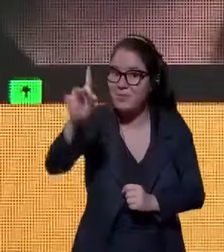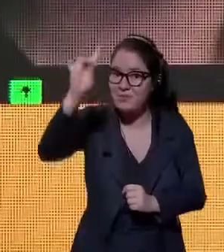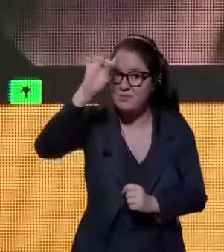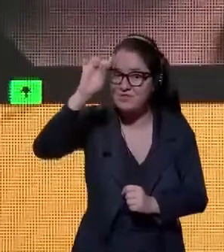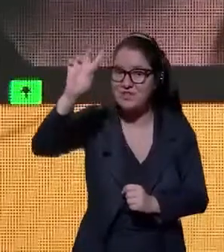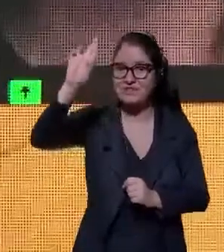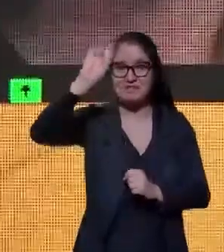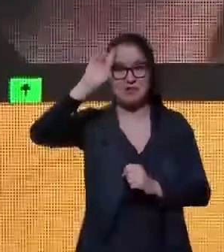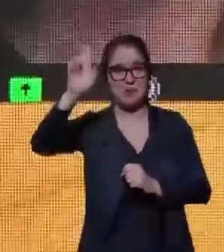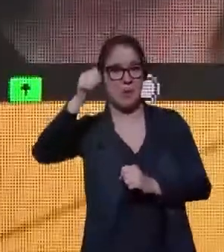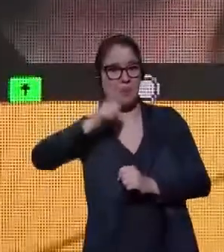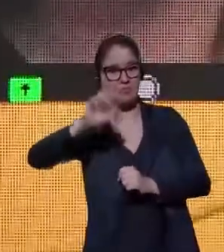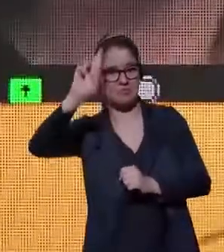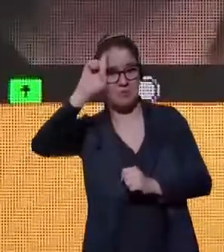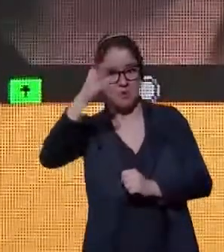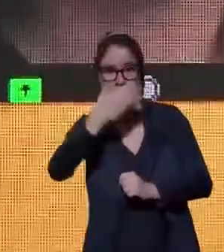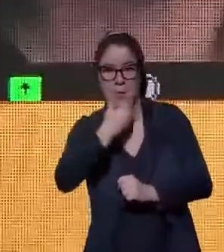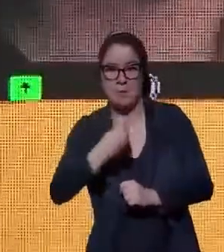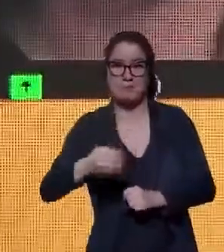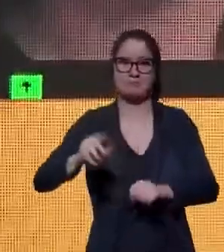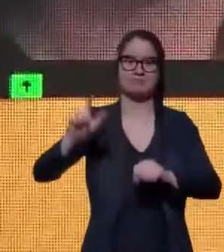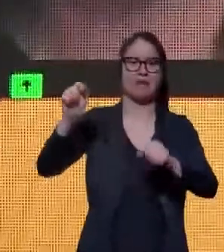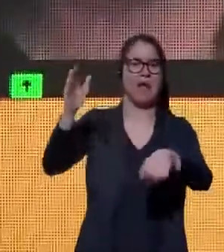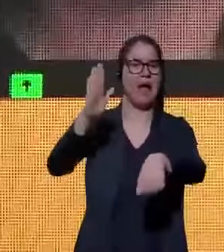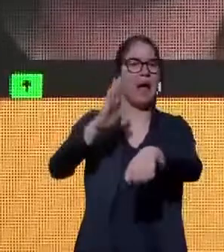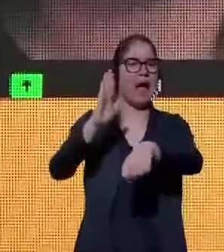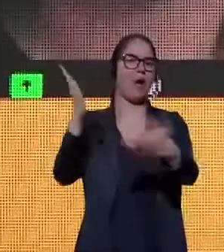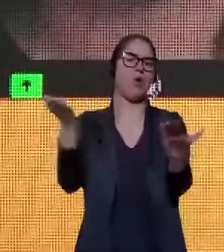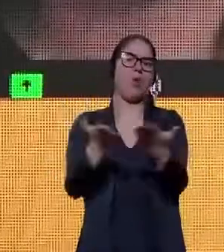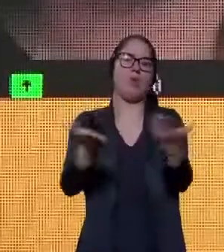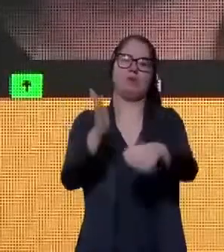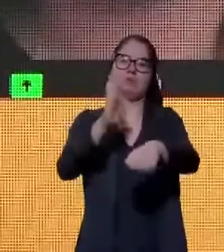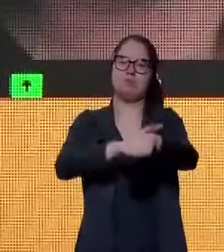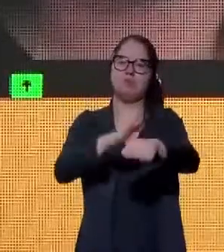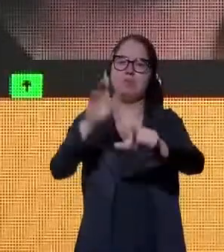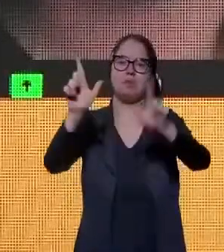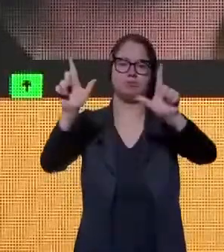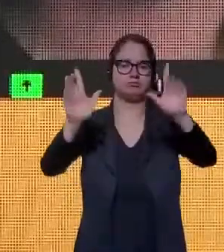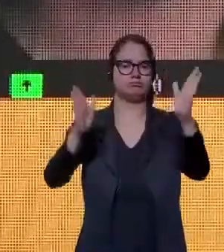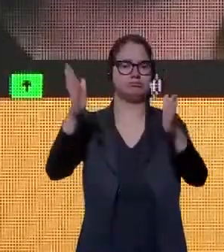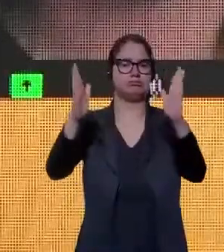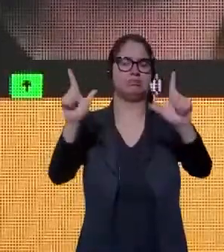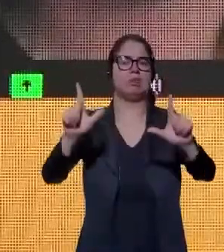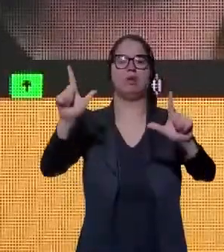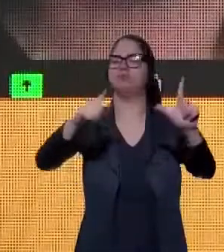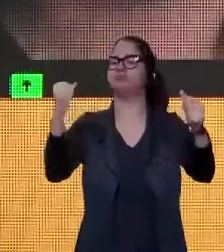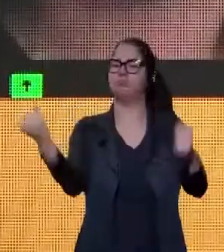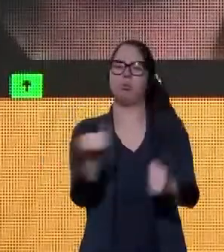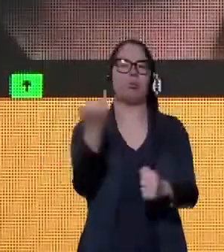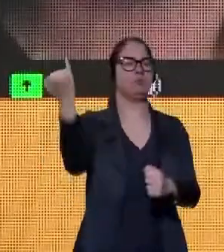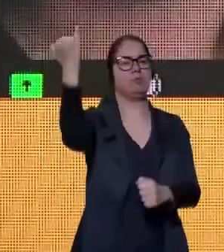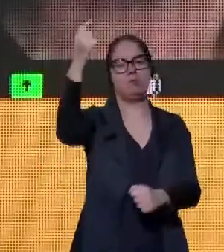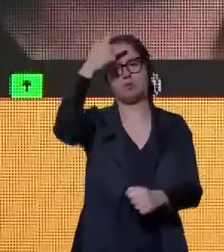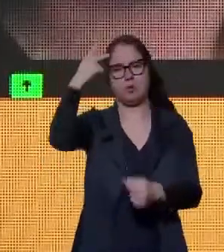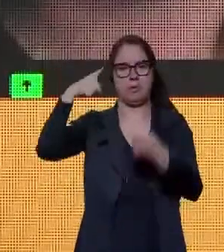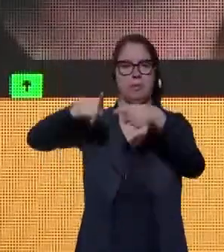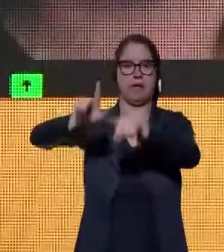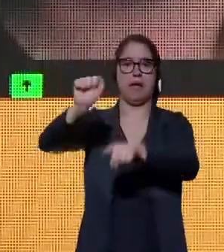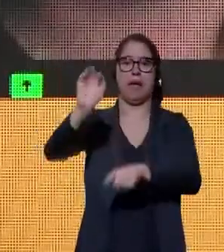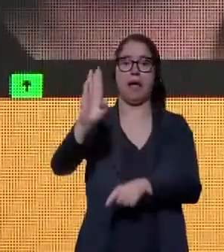senhores. Esse painel é muito importante para os associados da ABDE, pois estamos